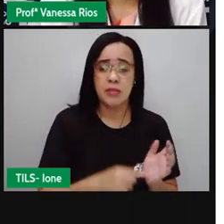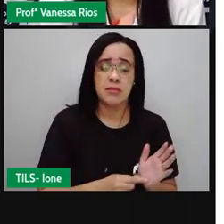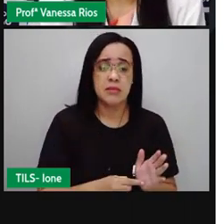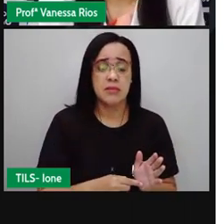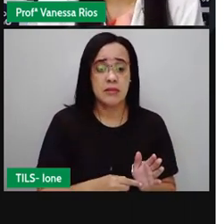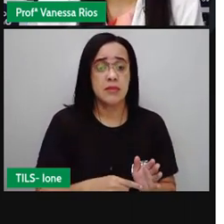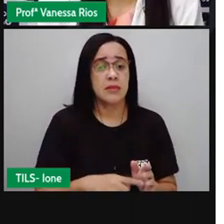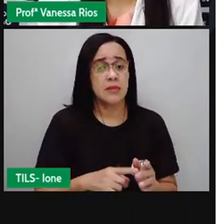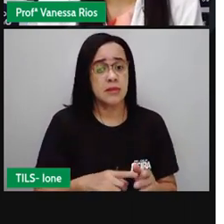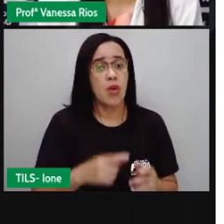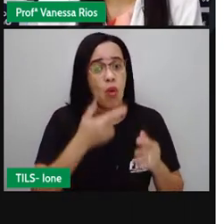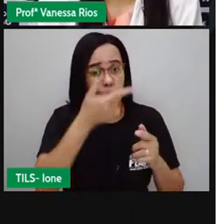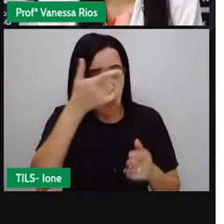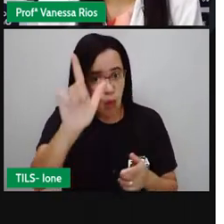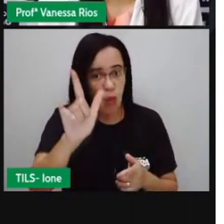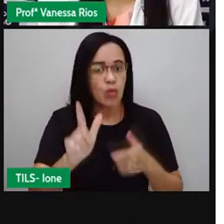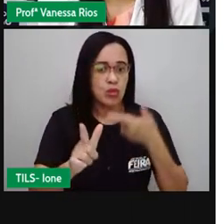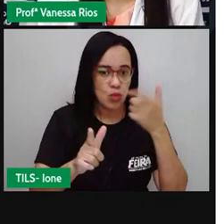formatos.